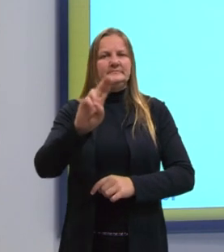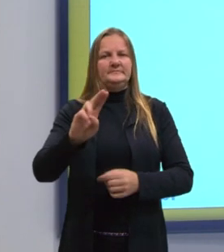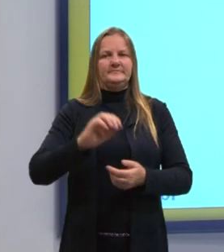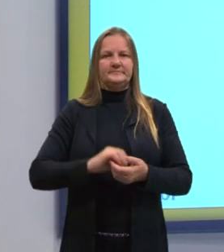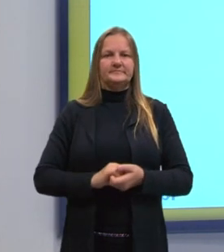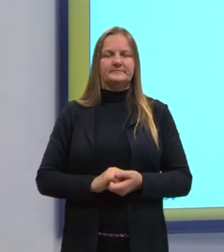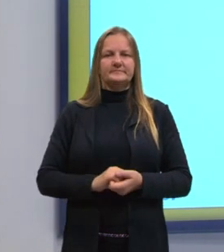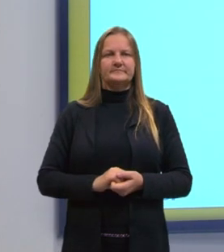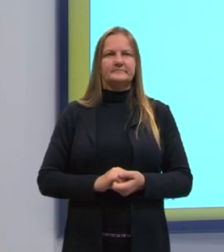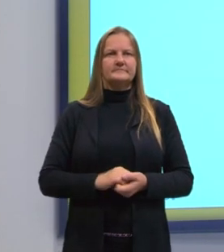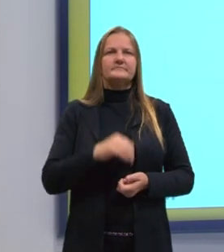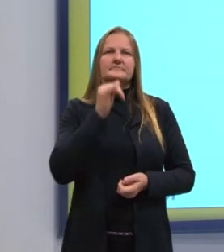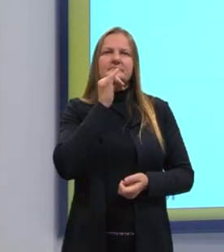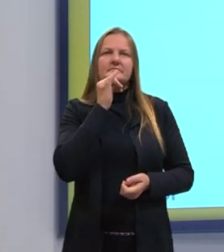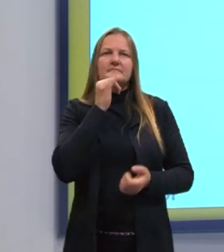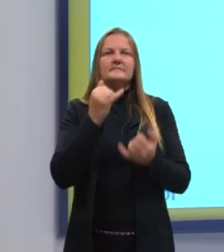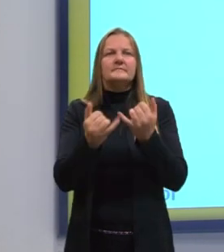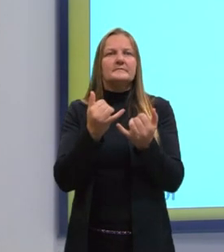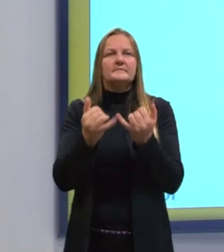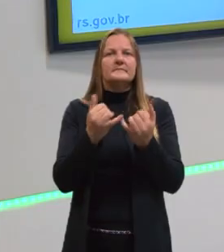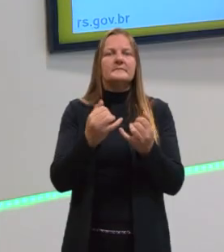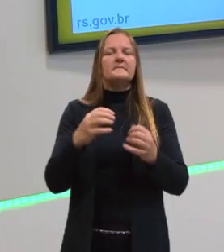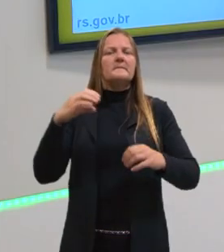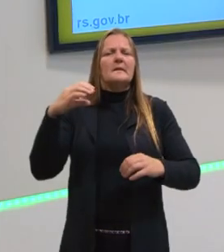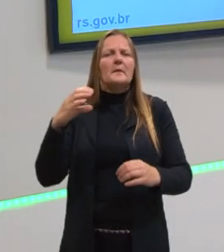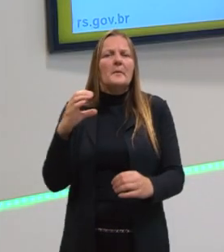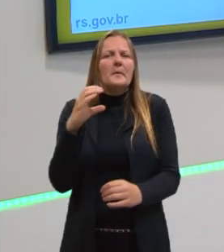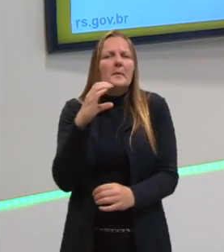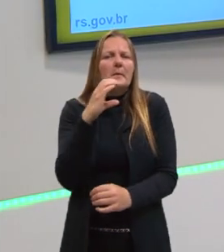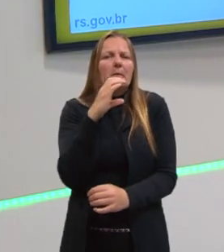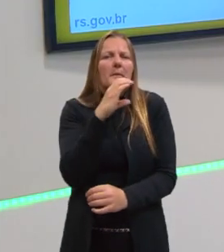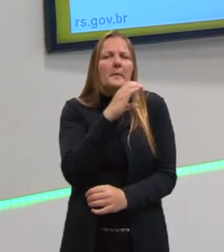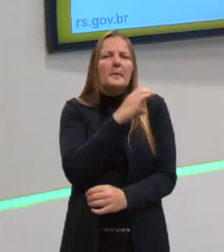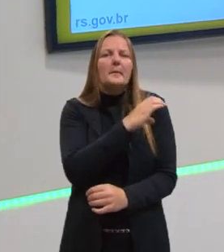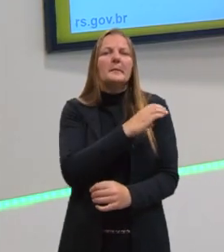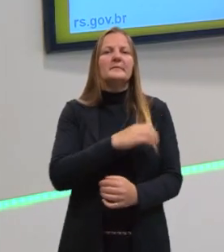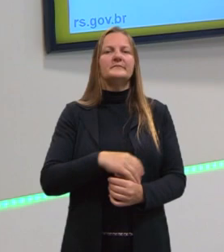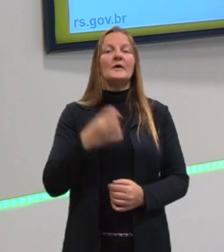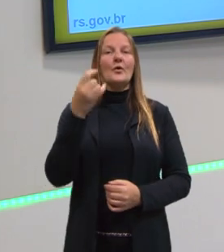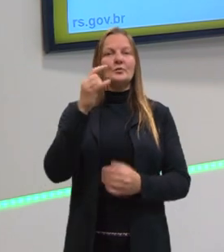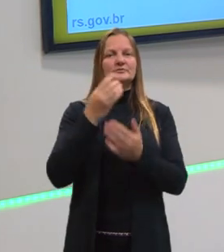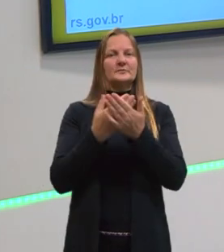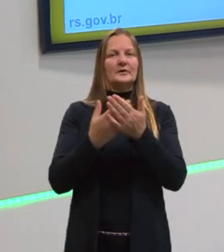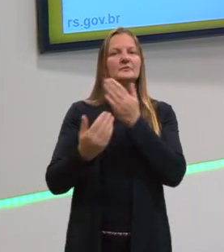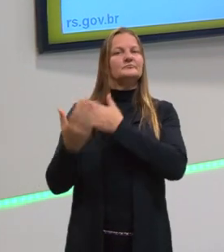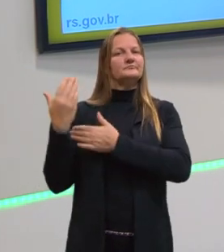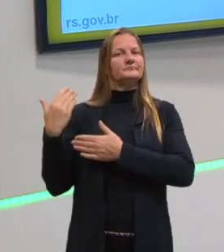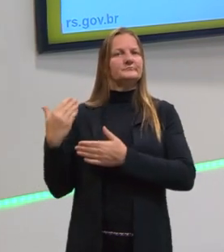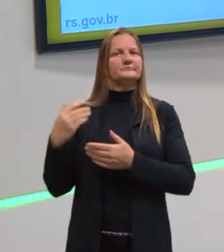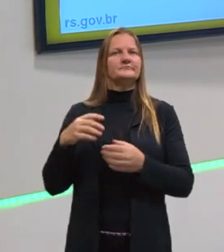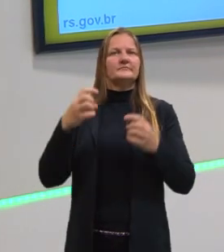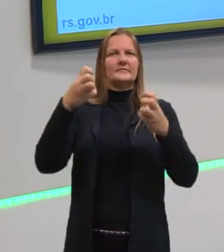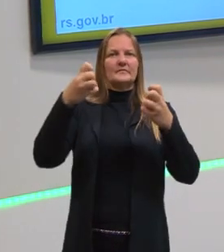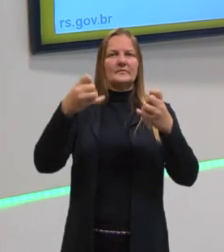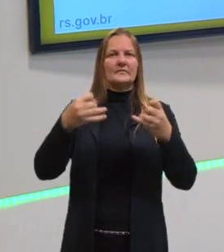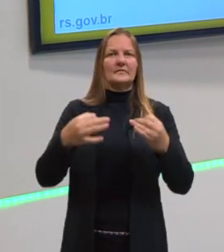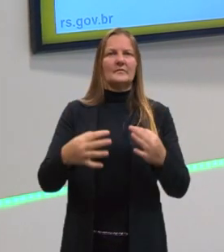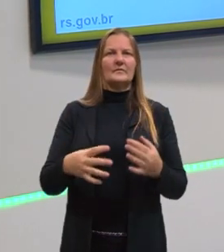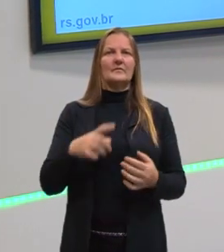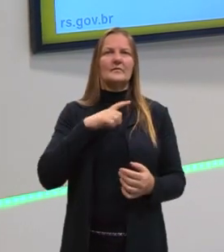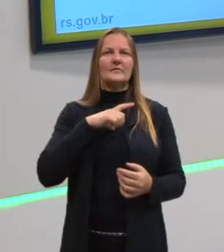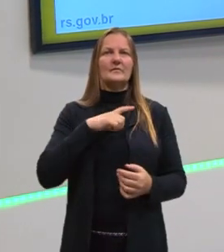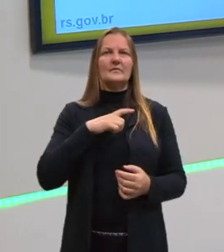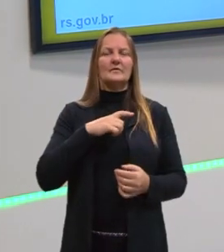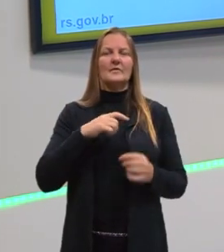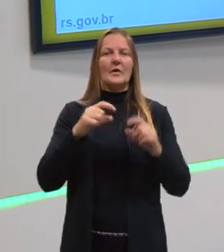né? A gente vai tentar, tentando aquecer. Então, na nossa última aula, a gente já falou, né, sobre a